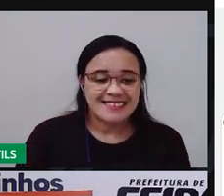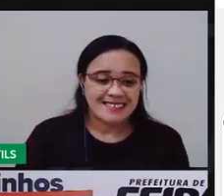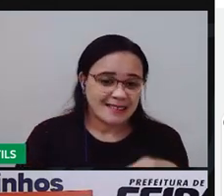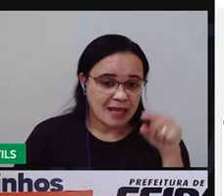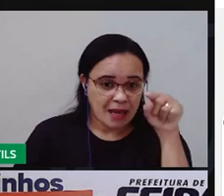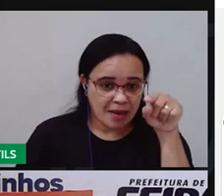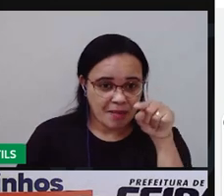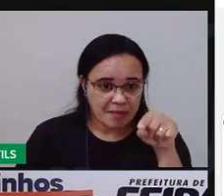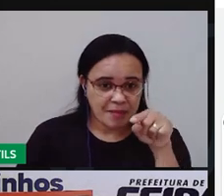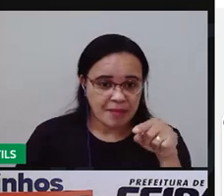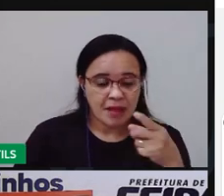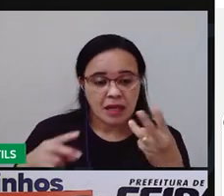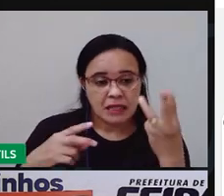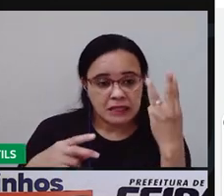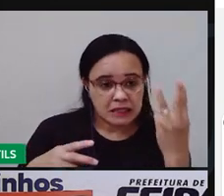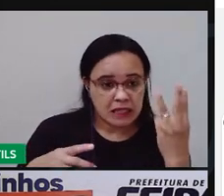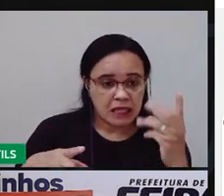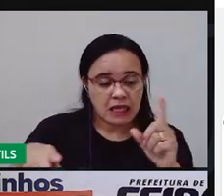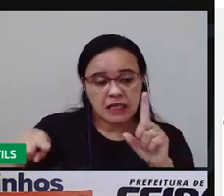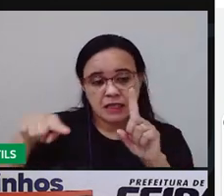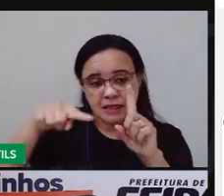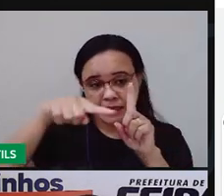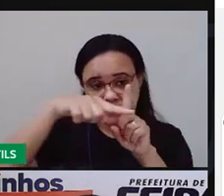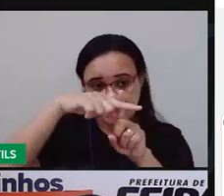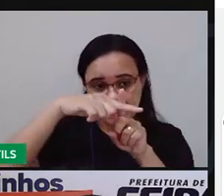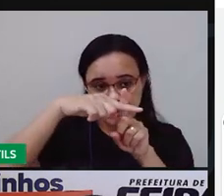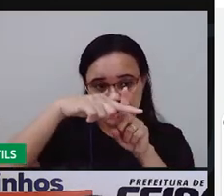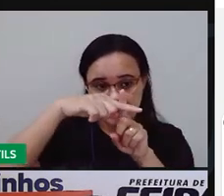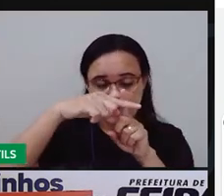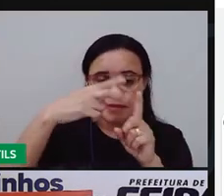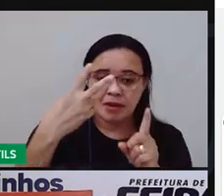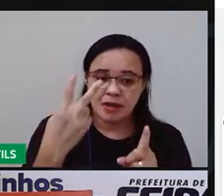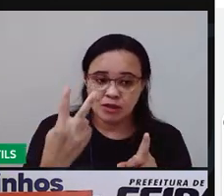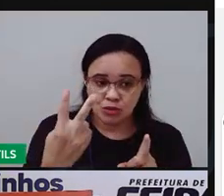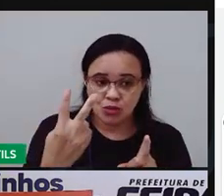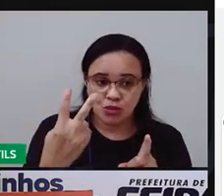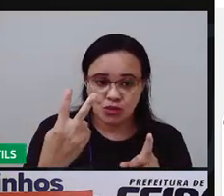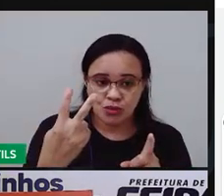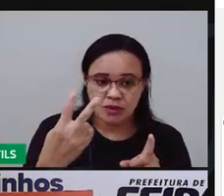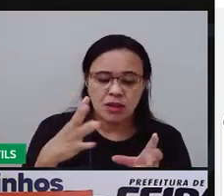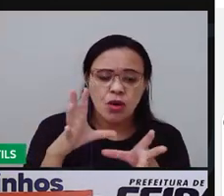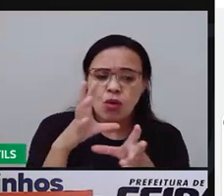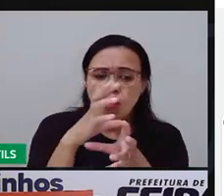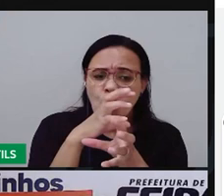Dois jambos. Vamos contar quantos jambos tem aqui?